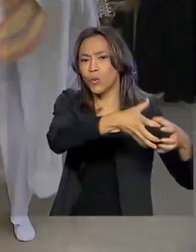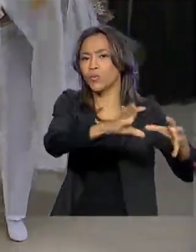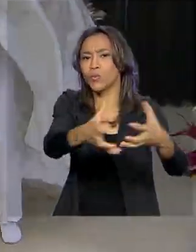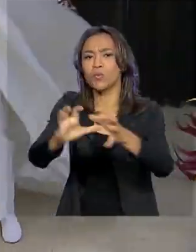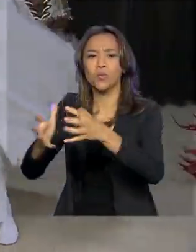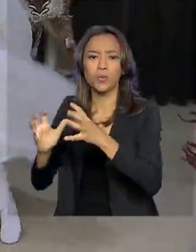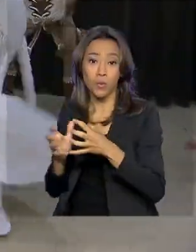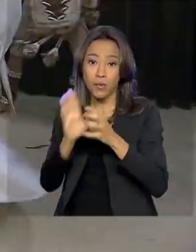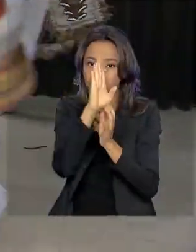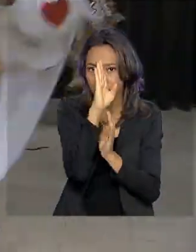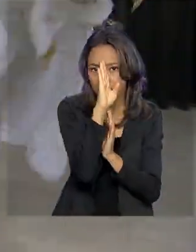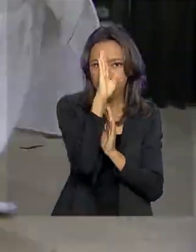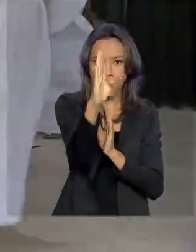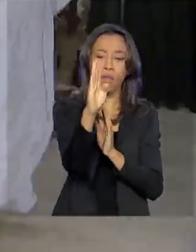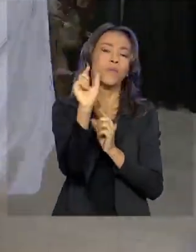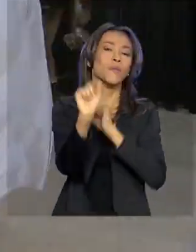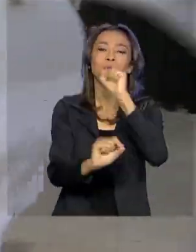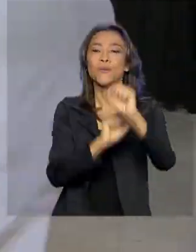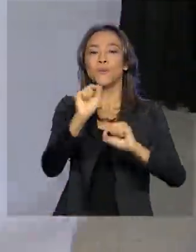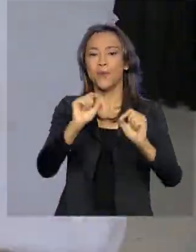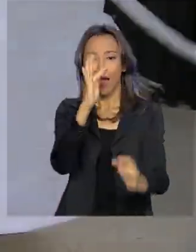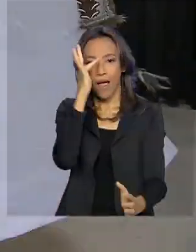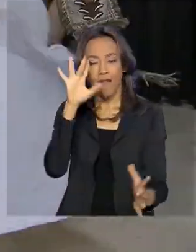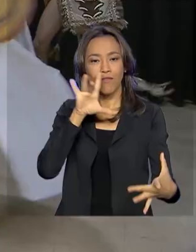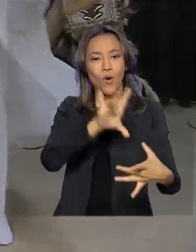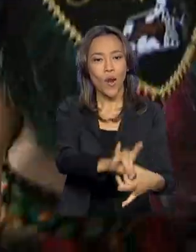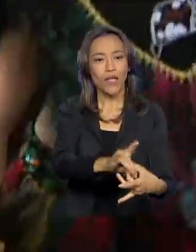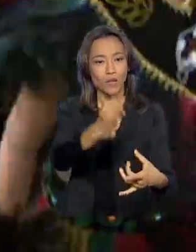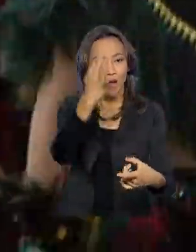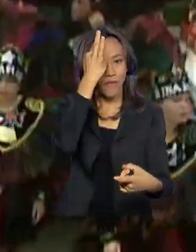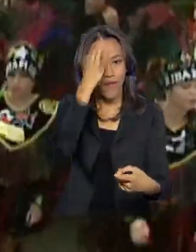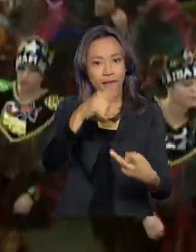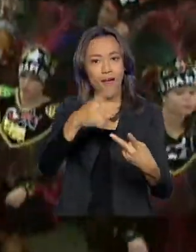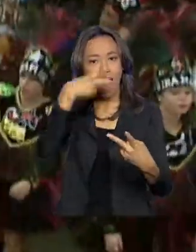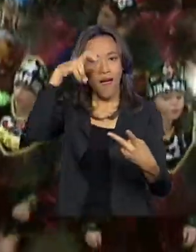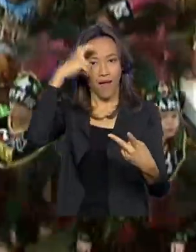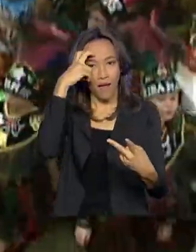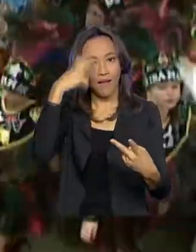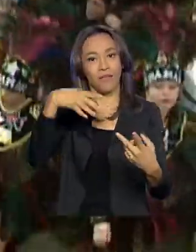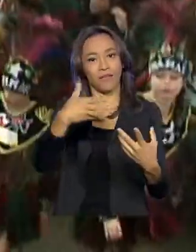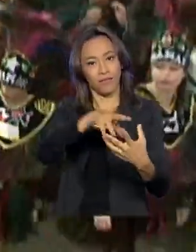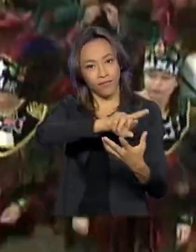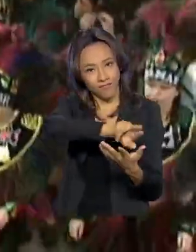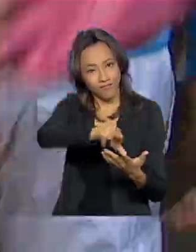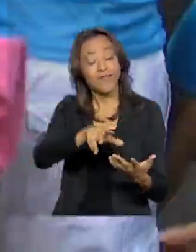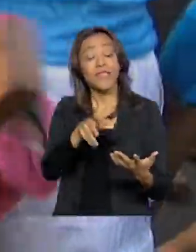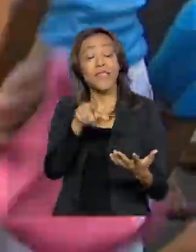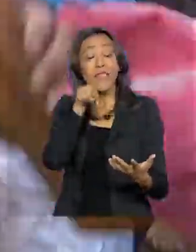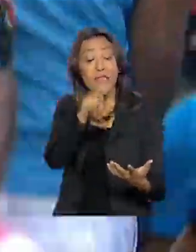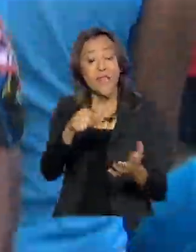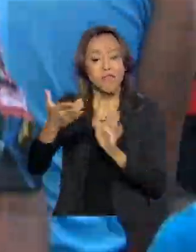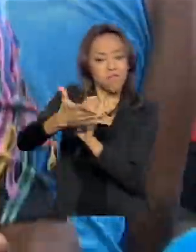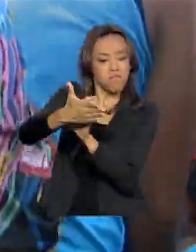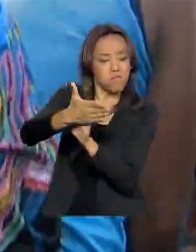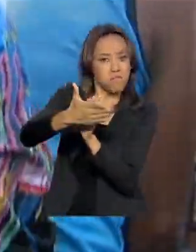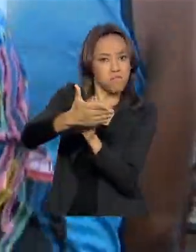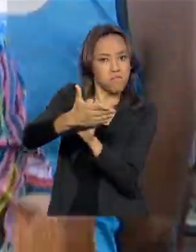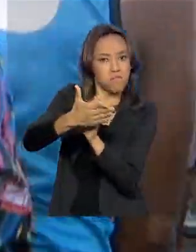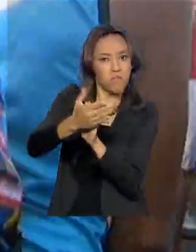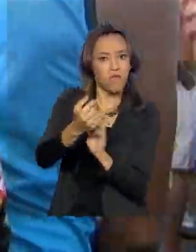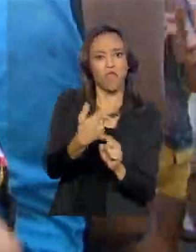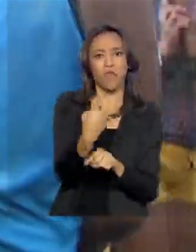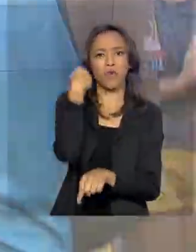principalmente, estabelece relação com a fé, a festa e a arte. O Bumba Melboi recebeu reconhecimento nacional em